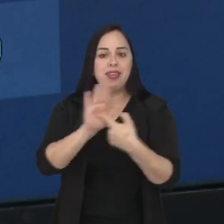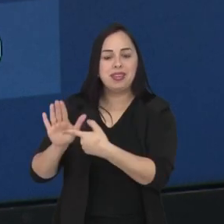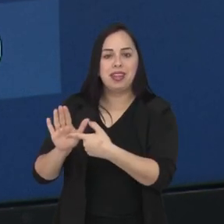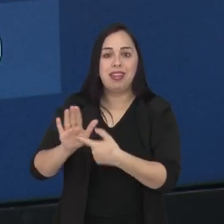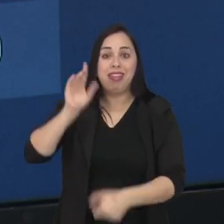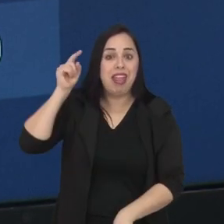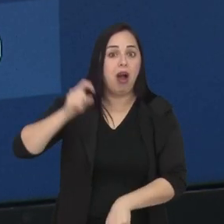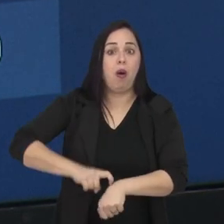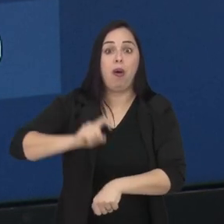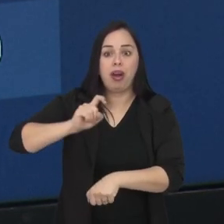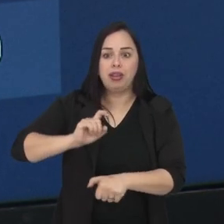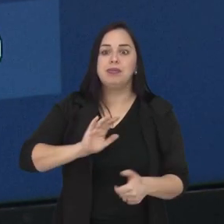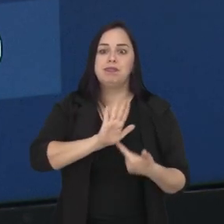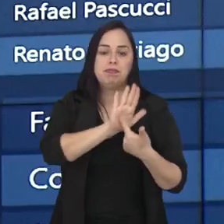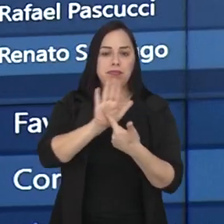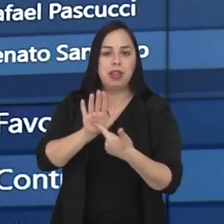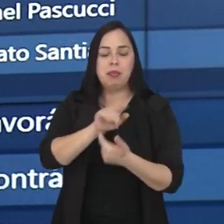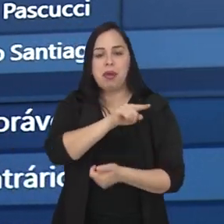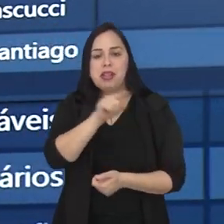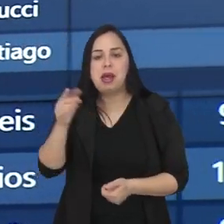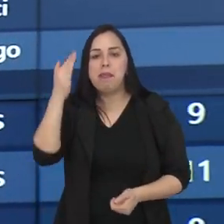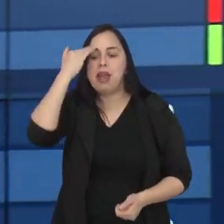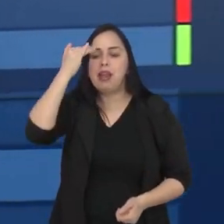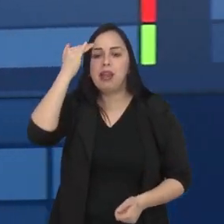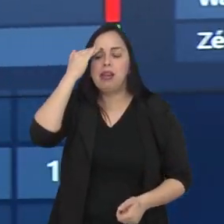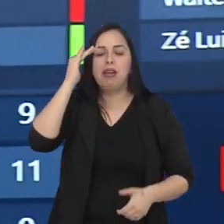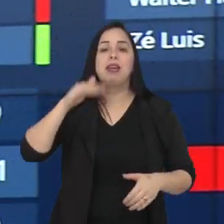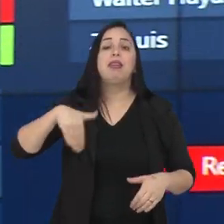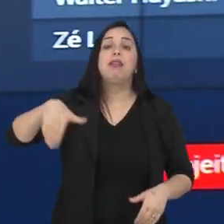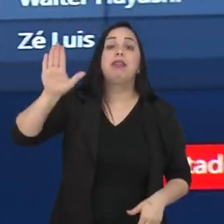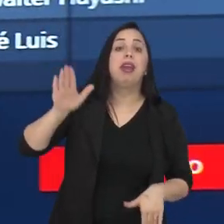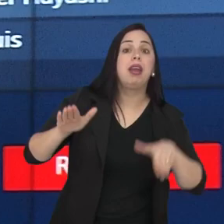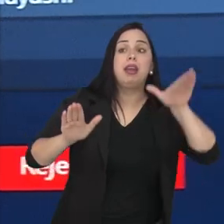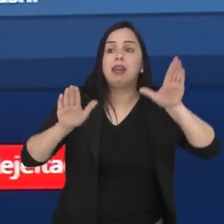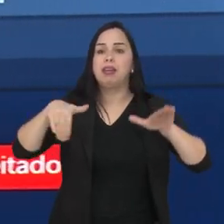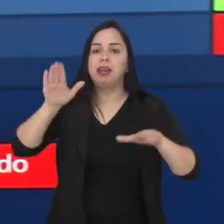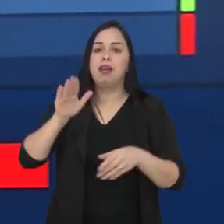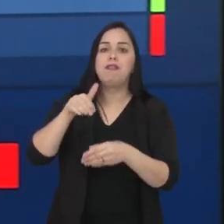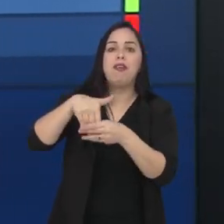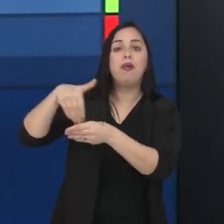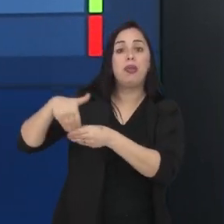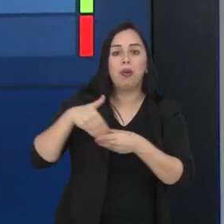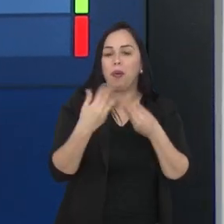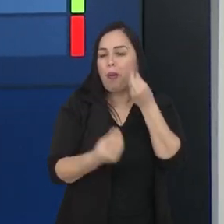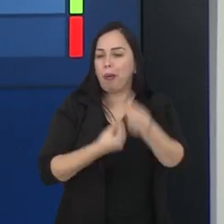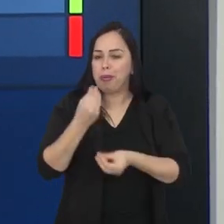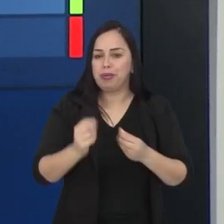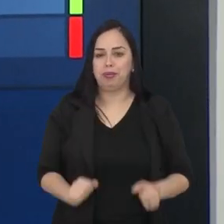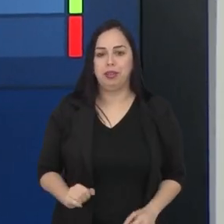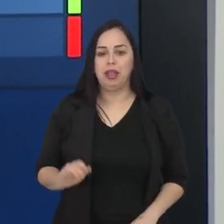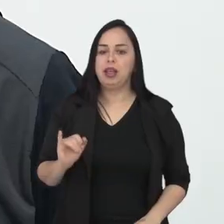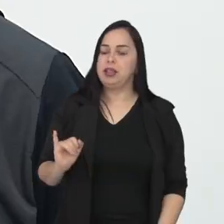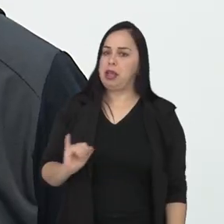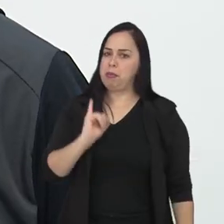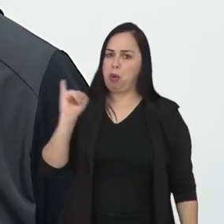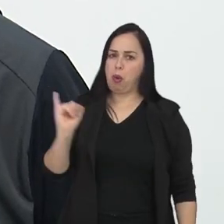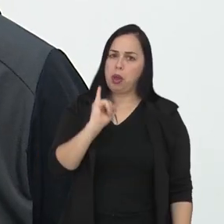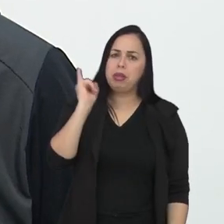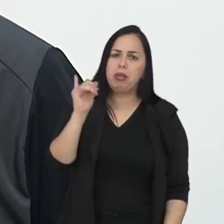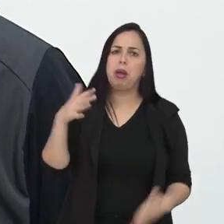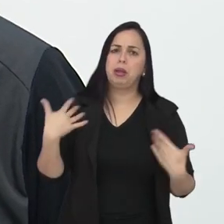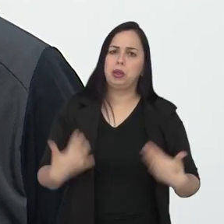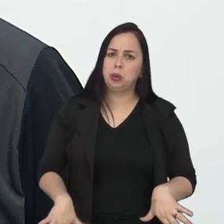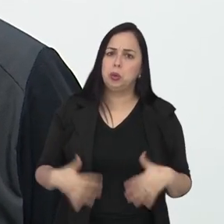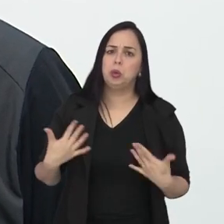aparece de forma imediata, para todos terem acesso a qual foi o posicionamento de cada parlamentar. É importante,